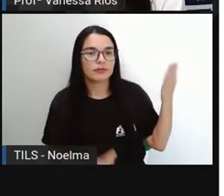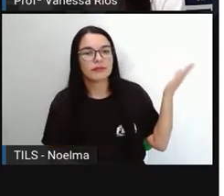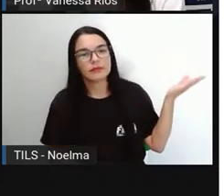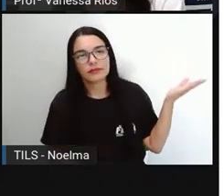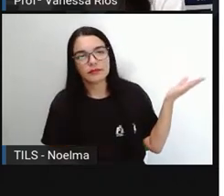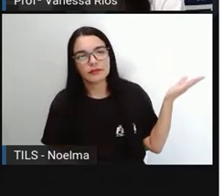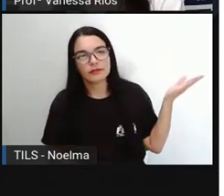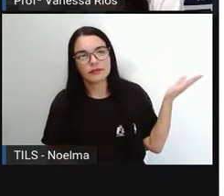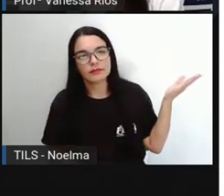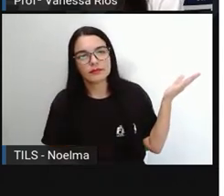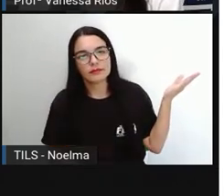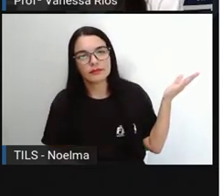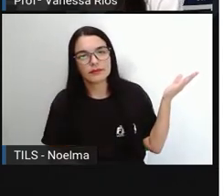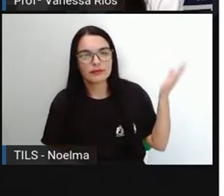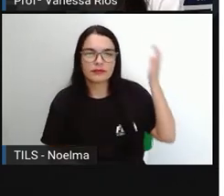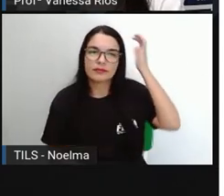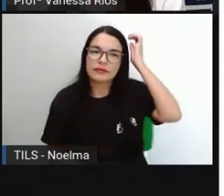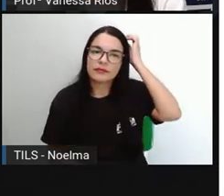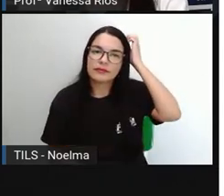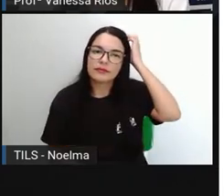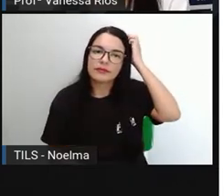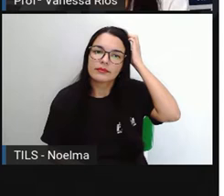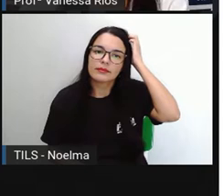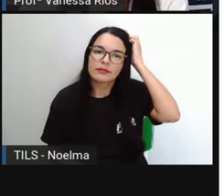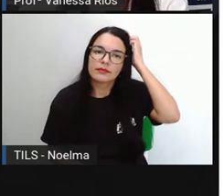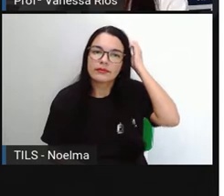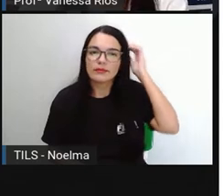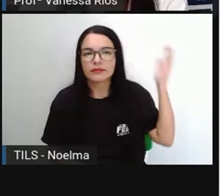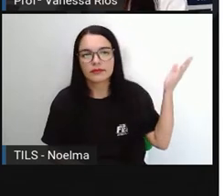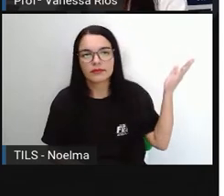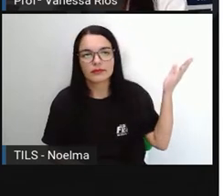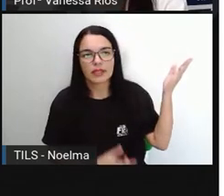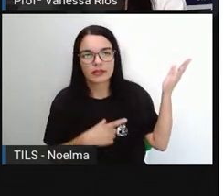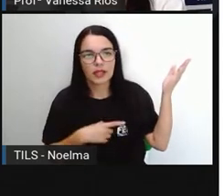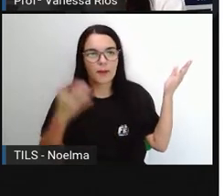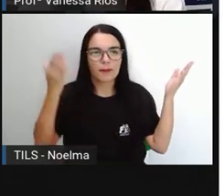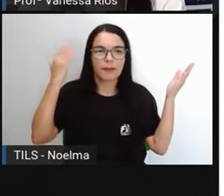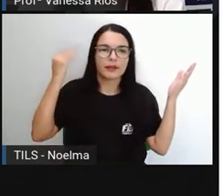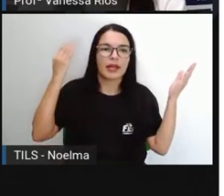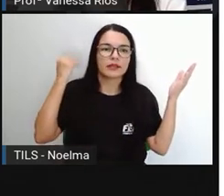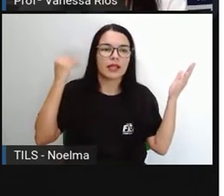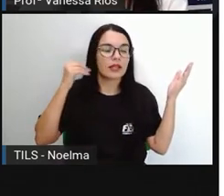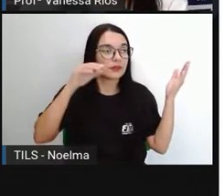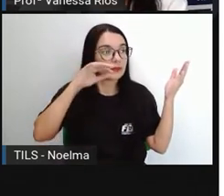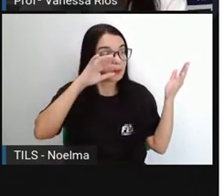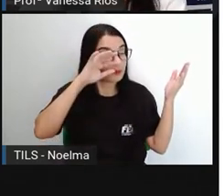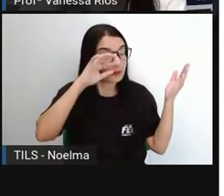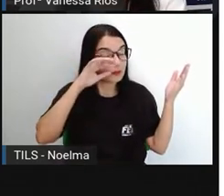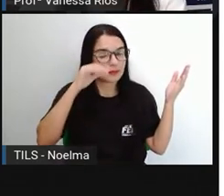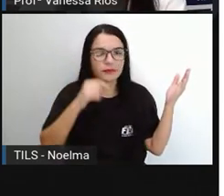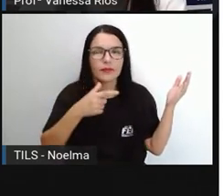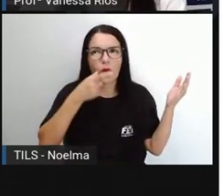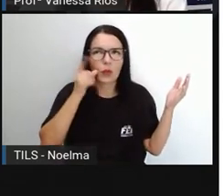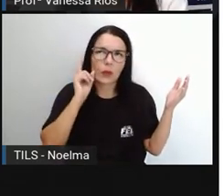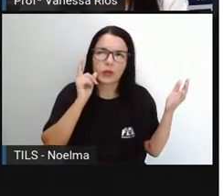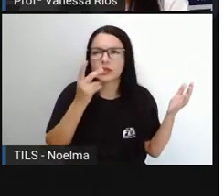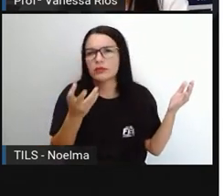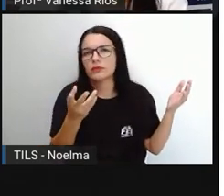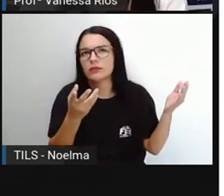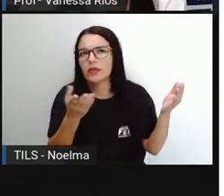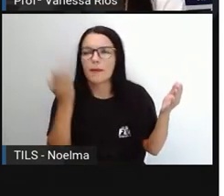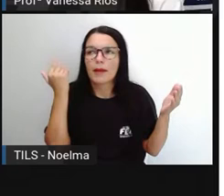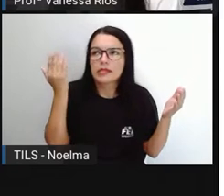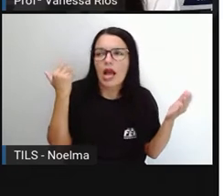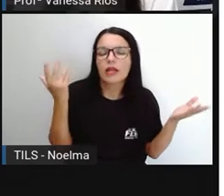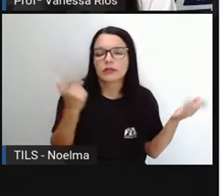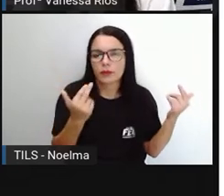E aí tem presente e também futuro. Então, o pretérito é o passado, né? Se relaciona com o ontem, com o antes.